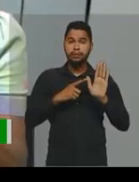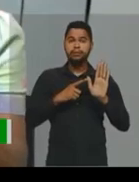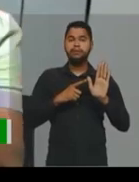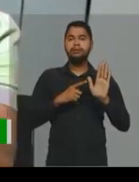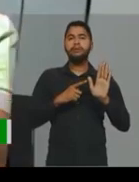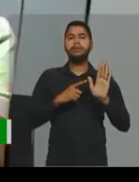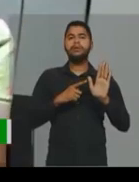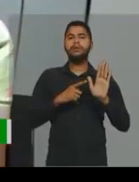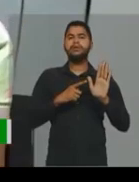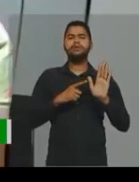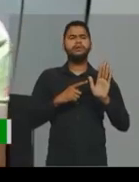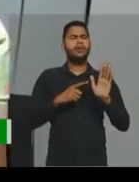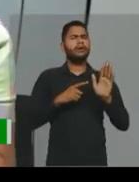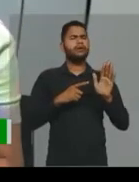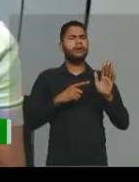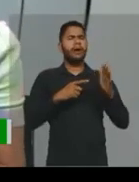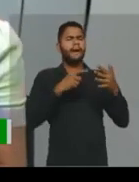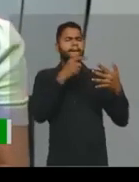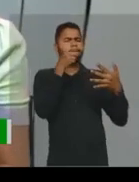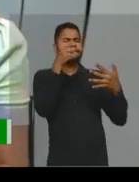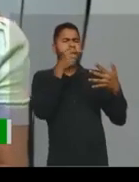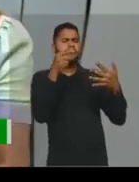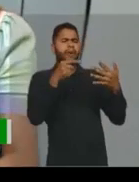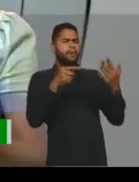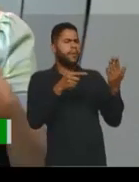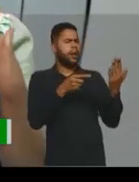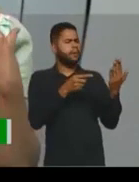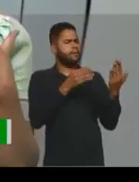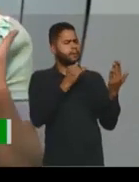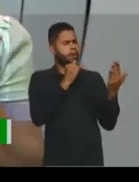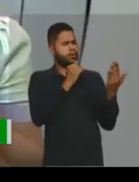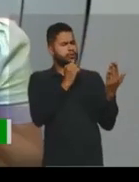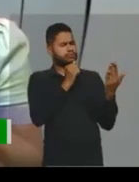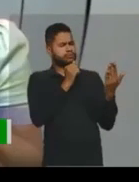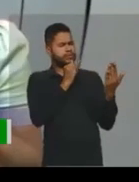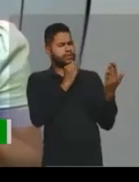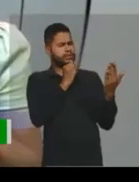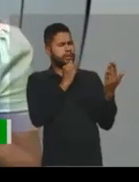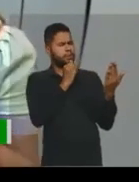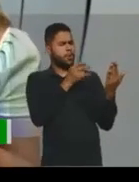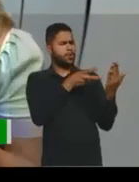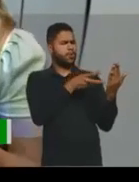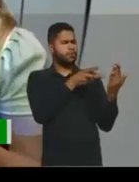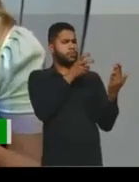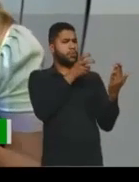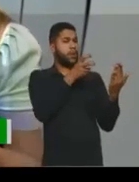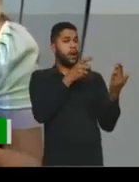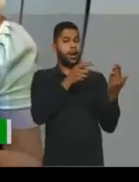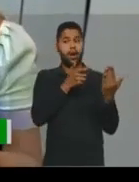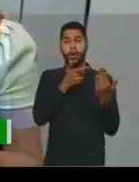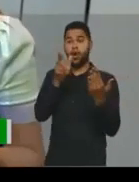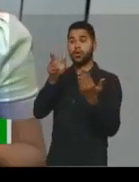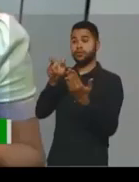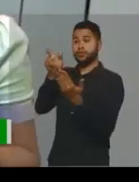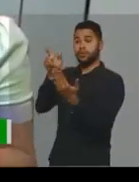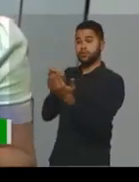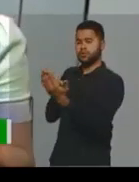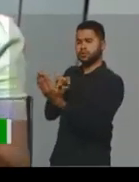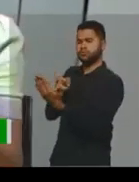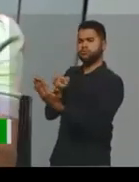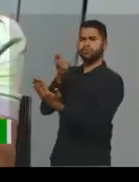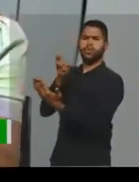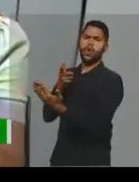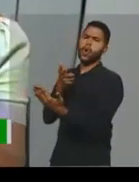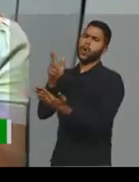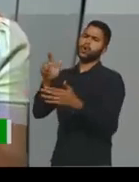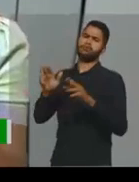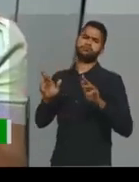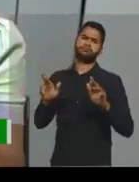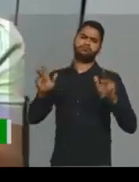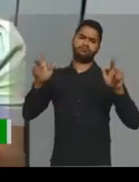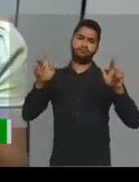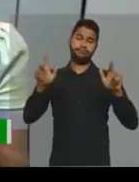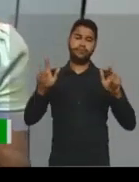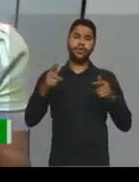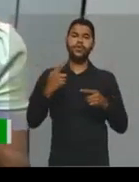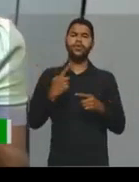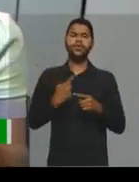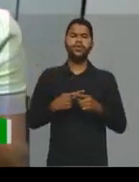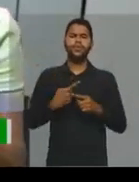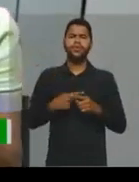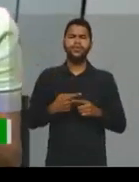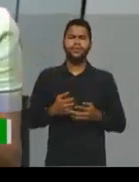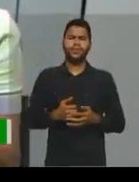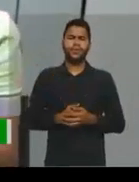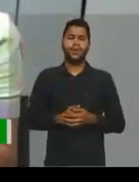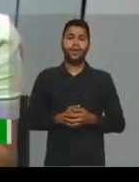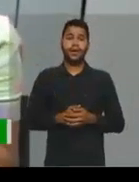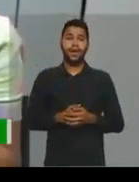tem inúmeras interpretações. Eu interpreto de uma maneira, a professora interpreta de outro. Por quê?